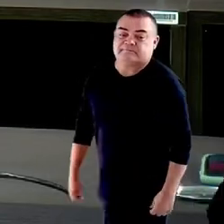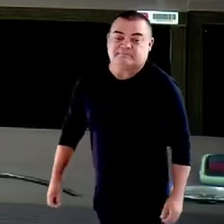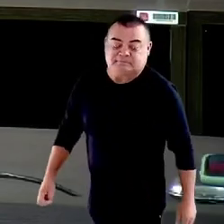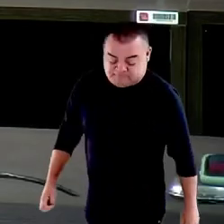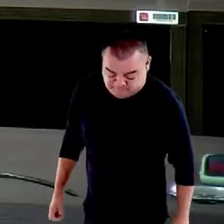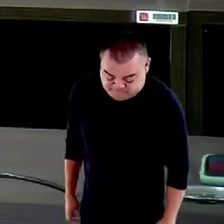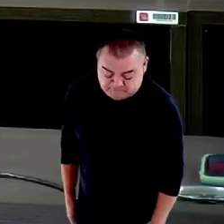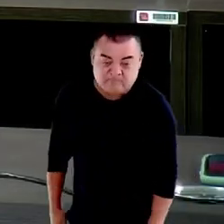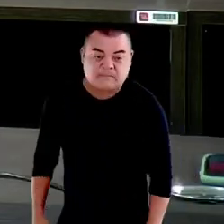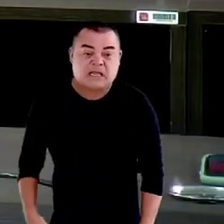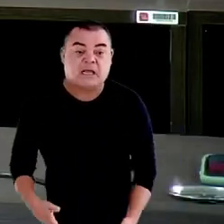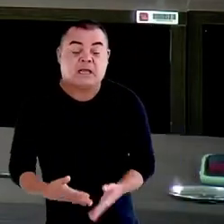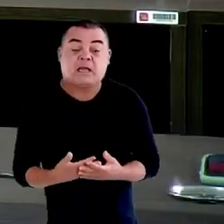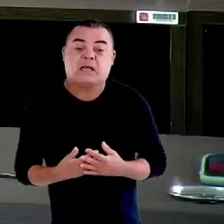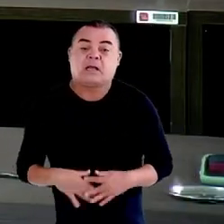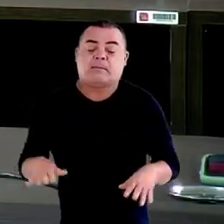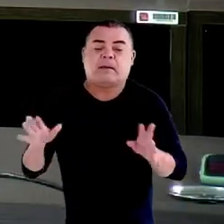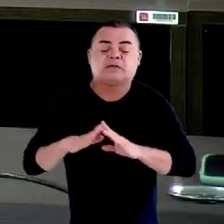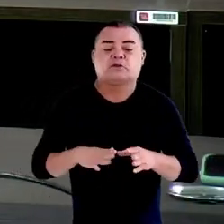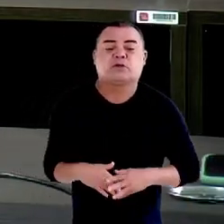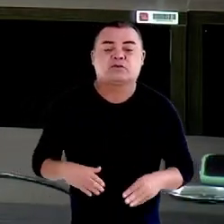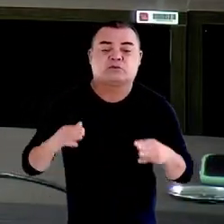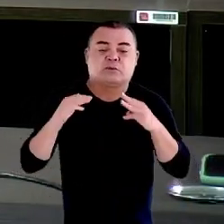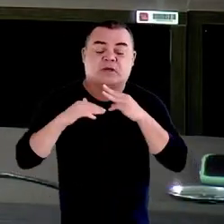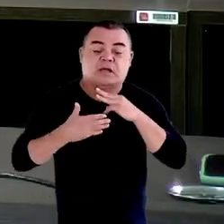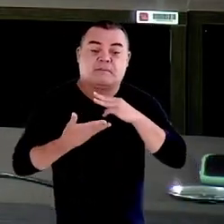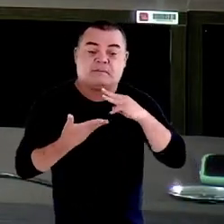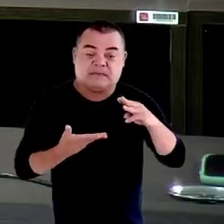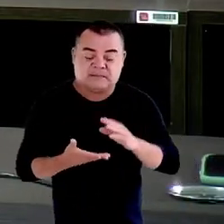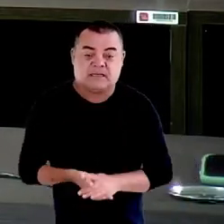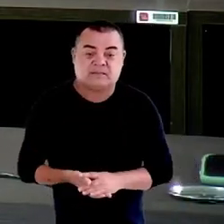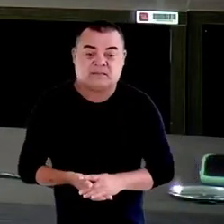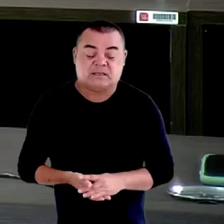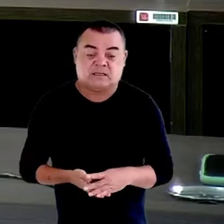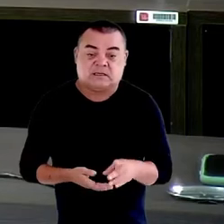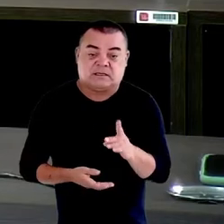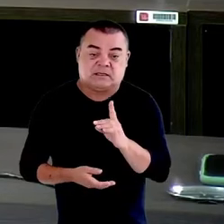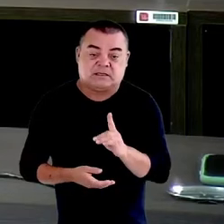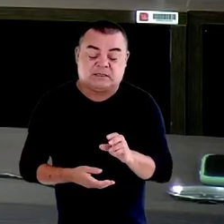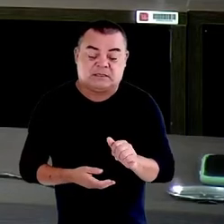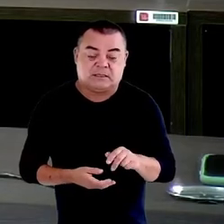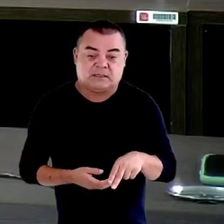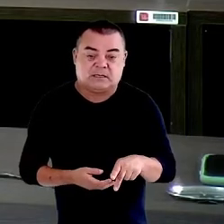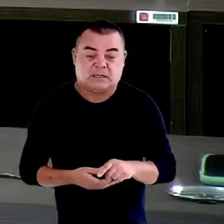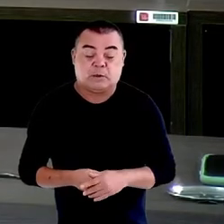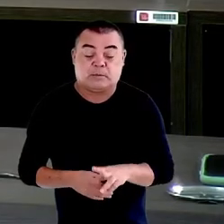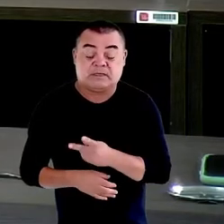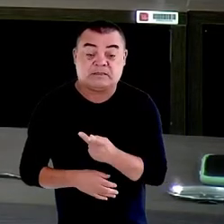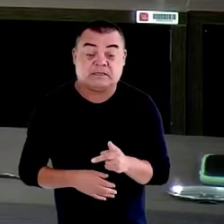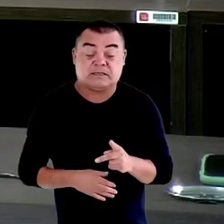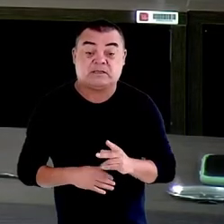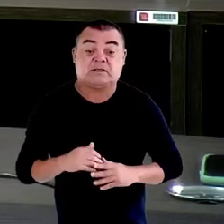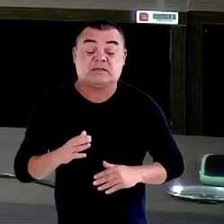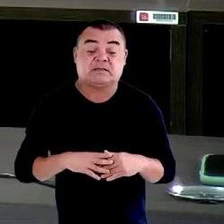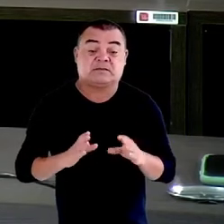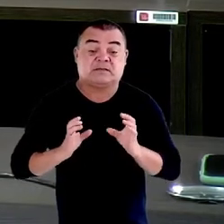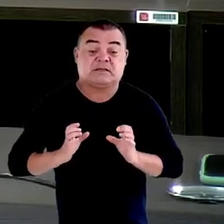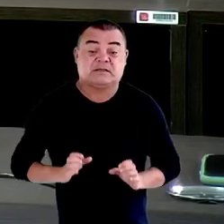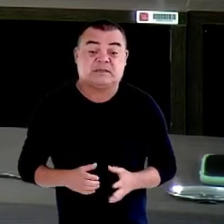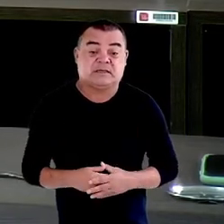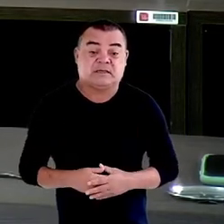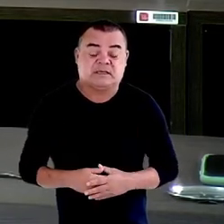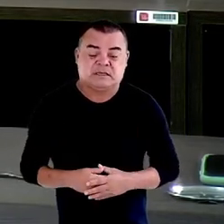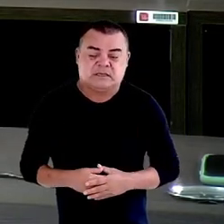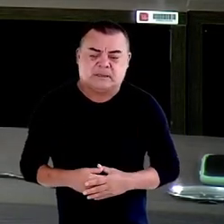mensagem, senhor Daniel, presidente do Conselho da Ação, da Cidadania, passou-se uma mensagem de que não existe